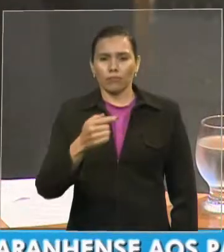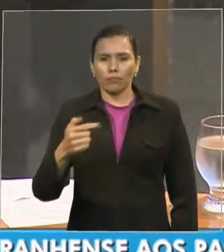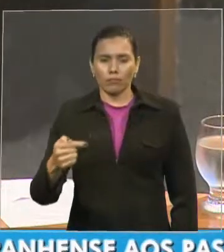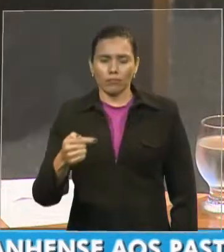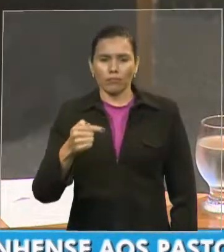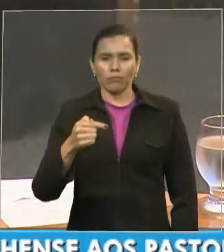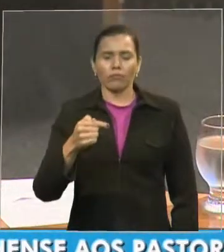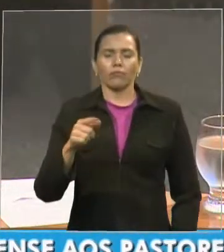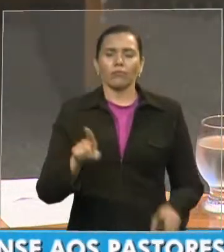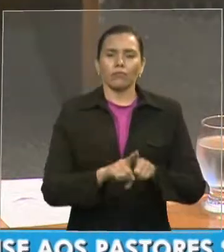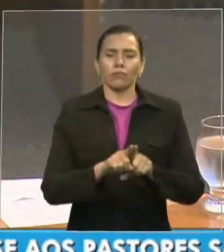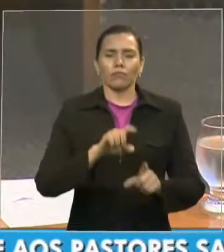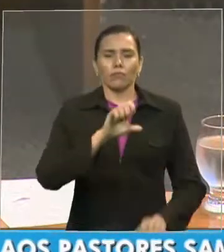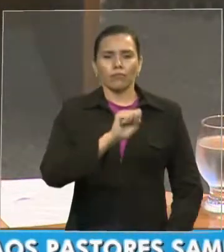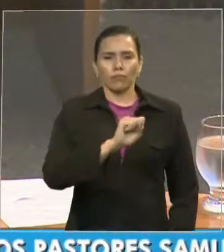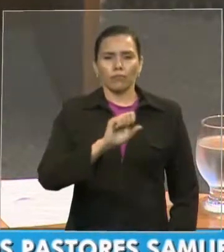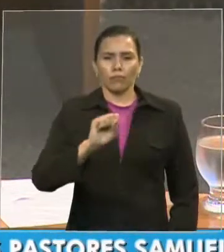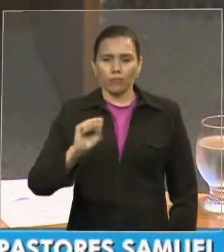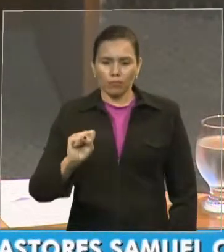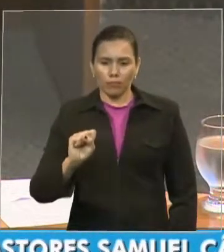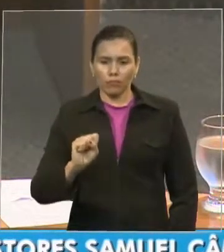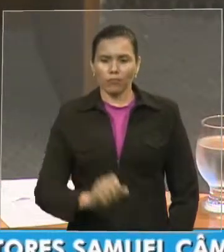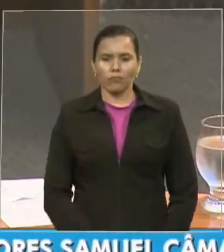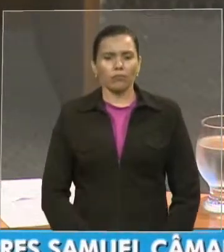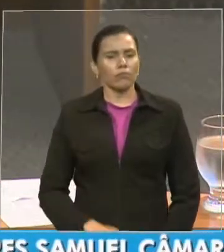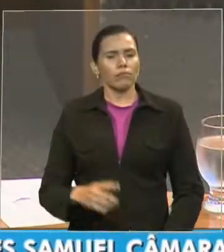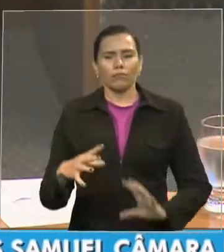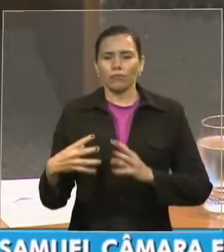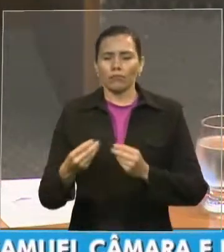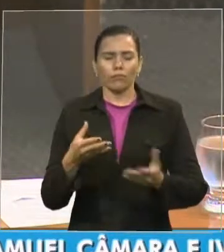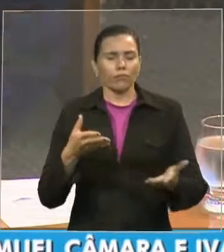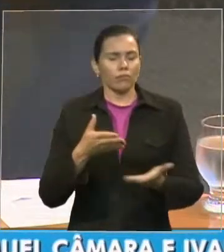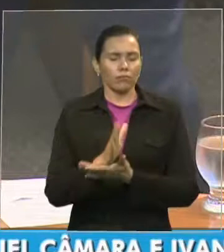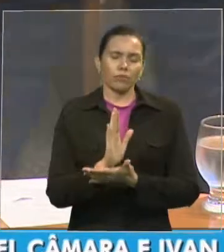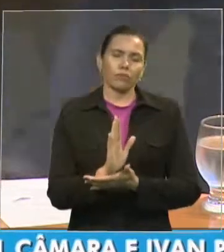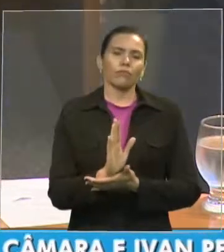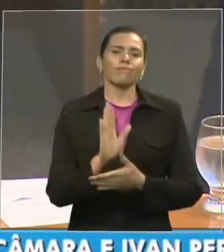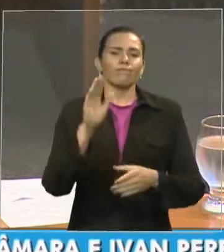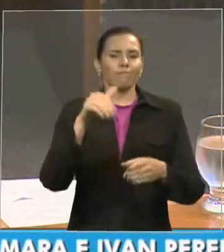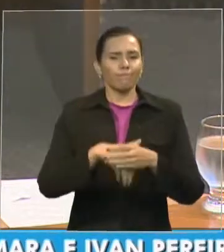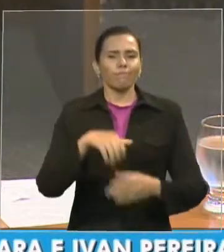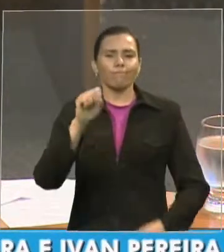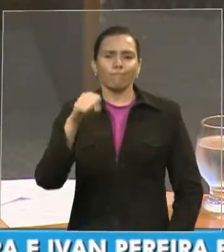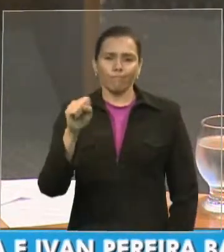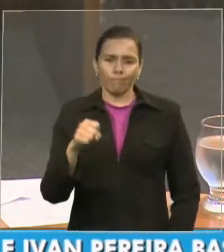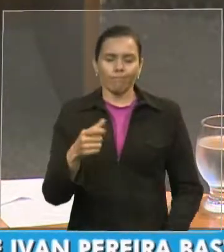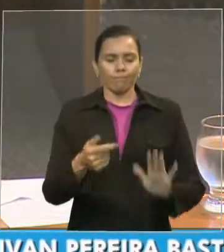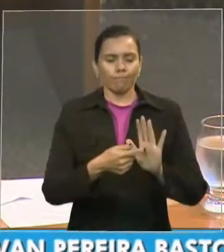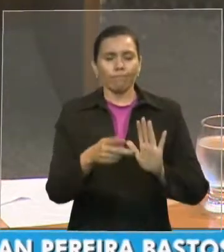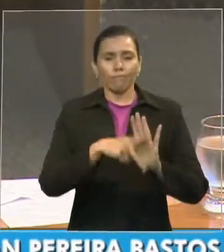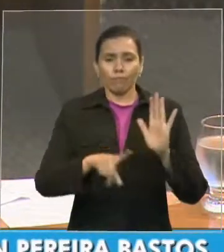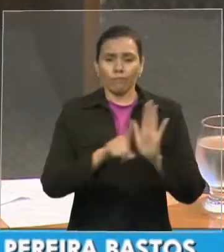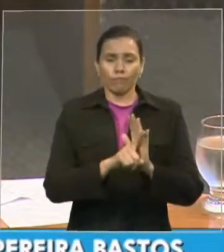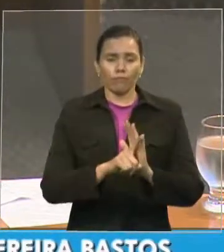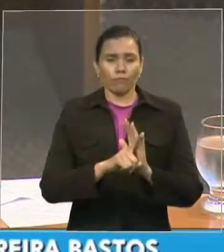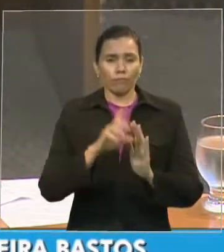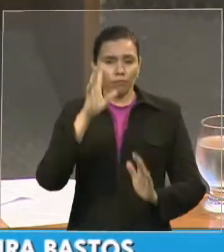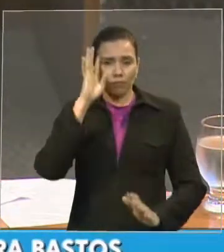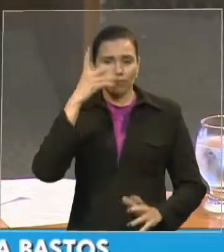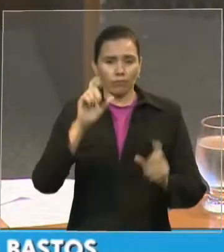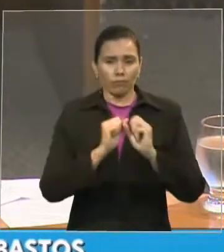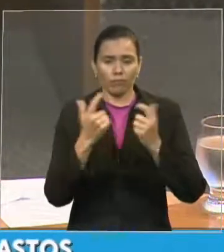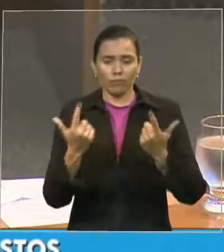aprovado por todos os deputados aqui desta casa. Os 42 deputados aprovaram esse projeto de resolução apresentado por nós,